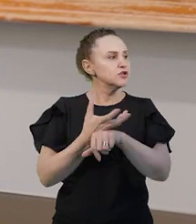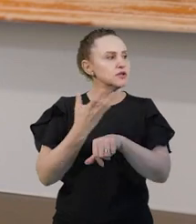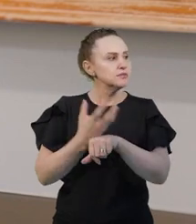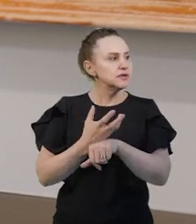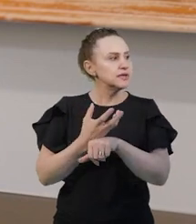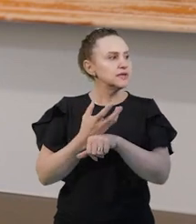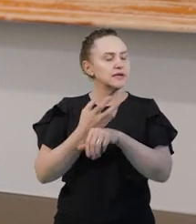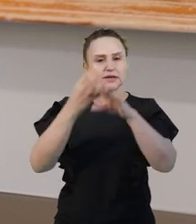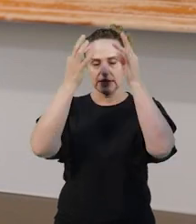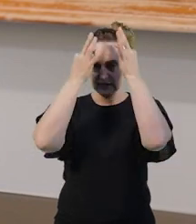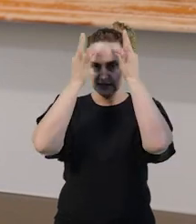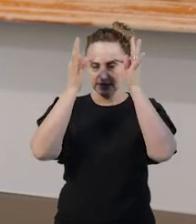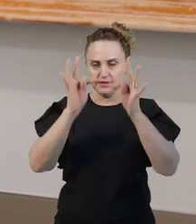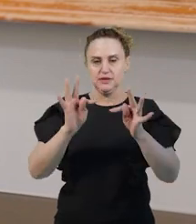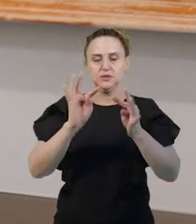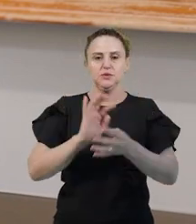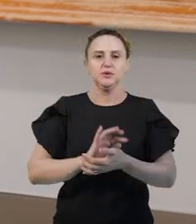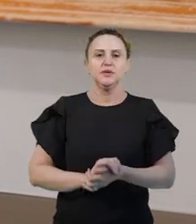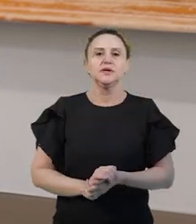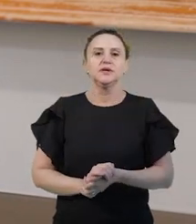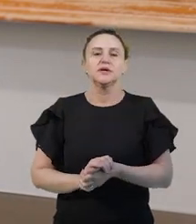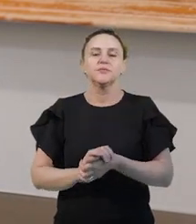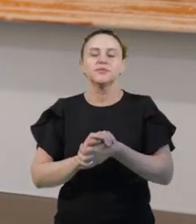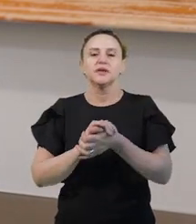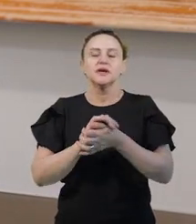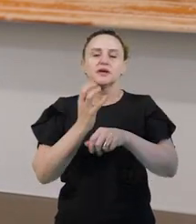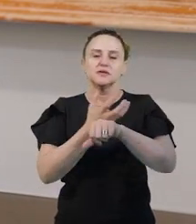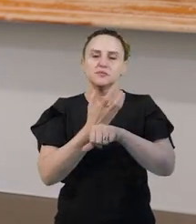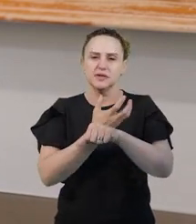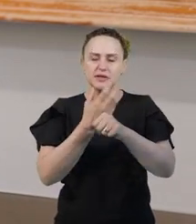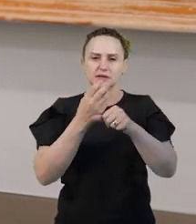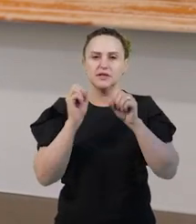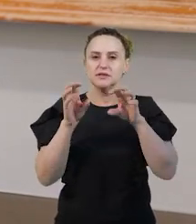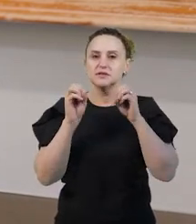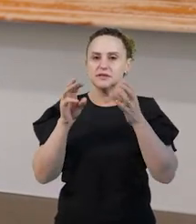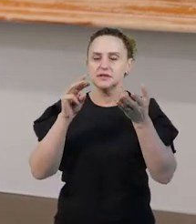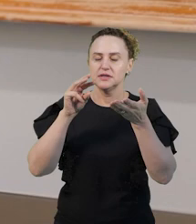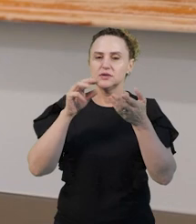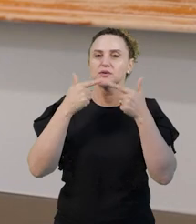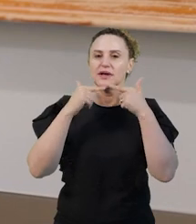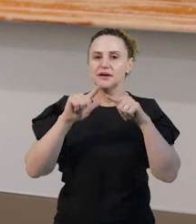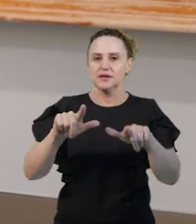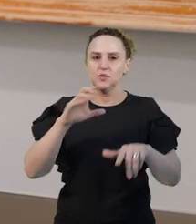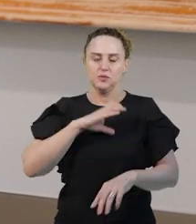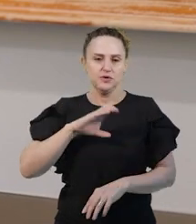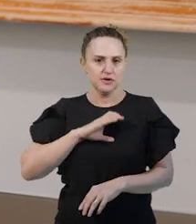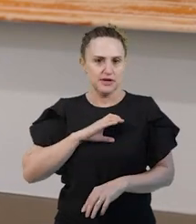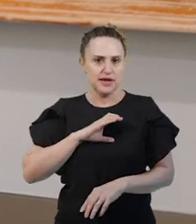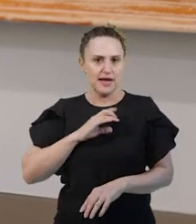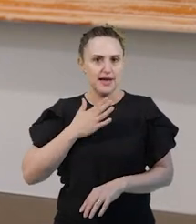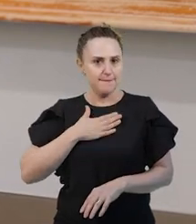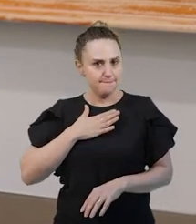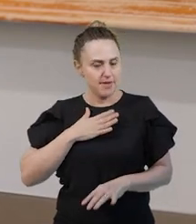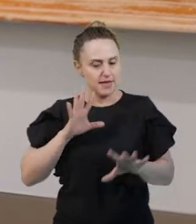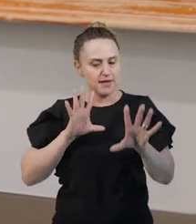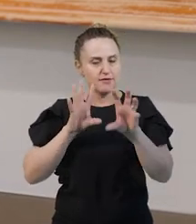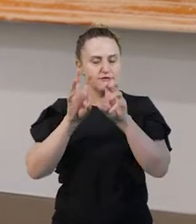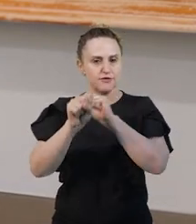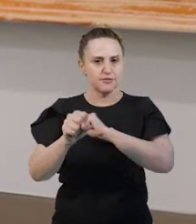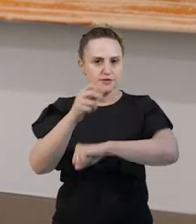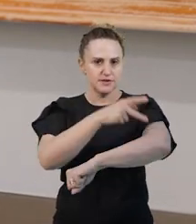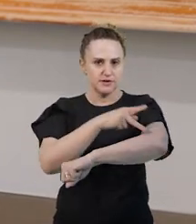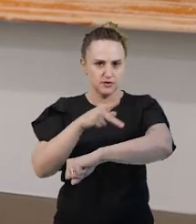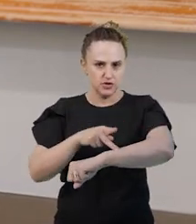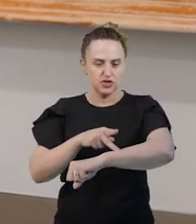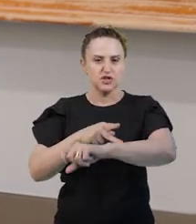metodologia do ensino da língua portuguesa. A minha formação é em pedagogia, licenciada em